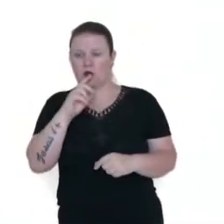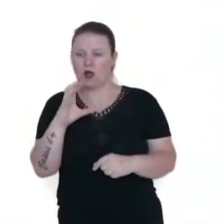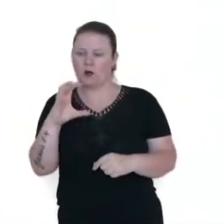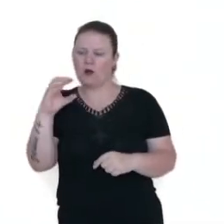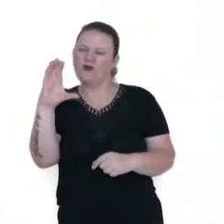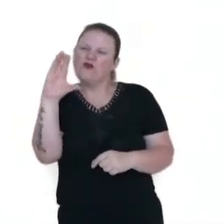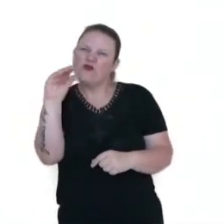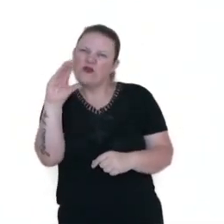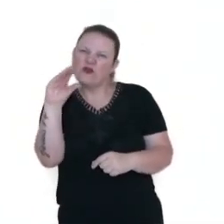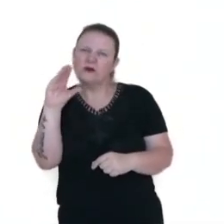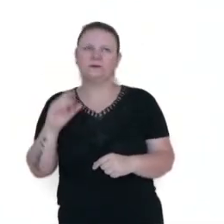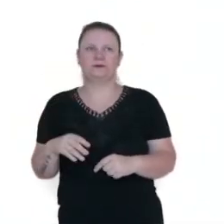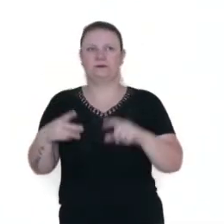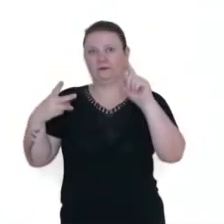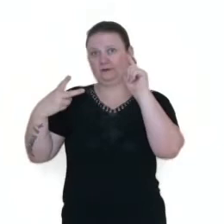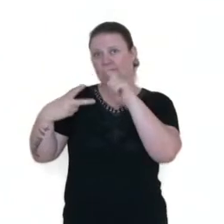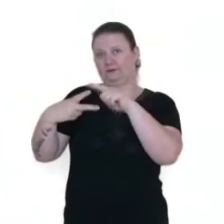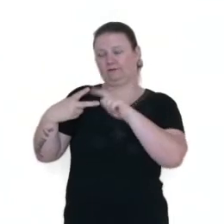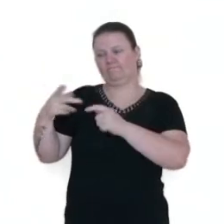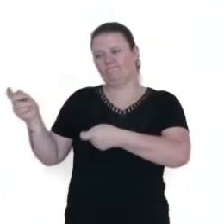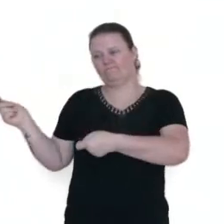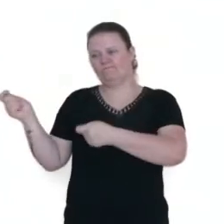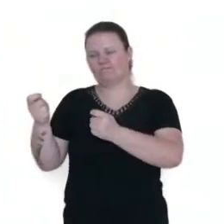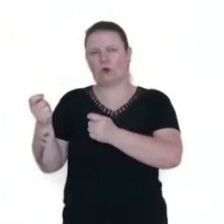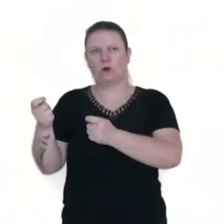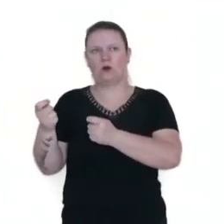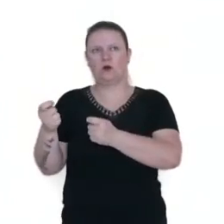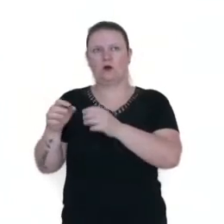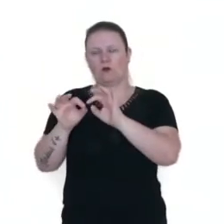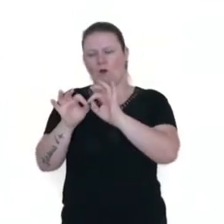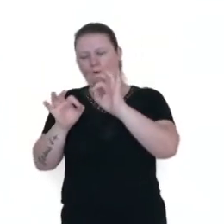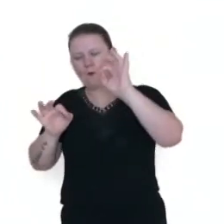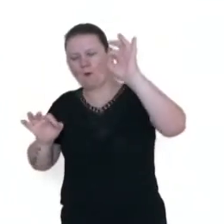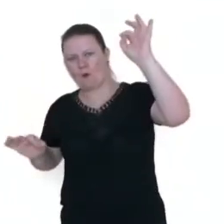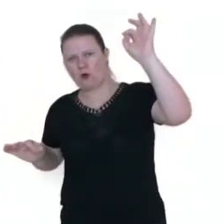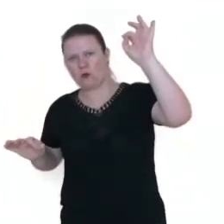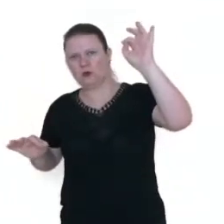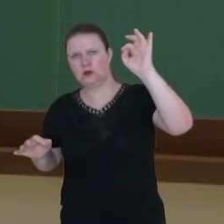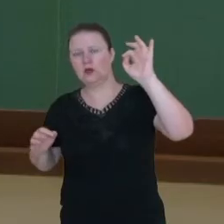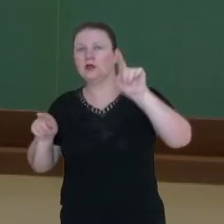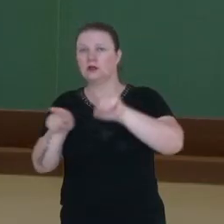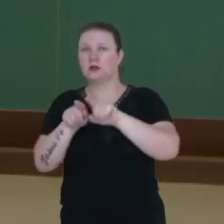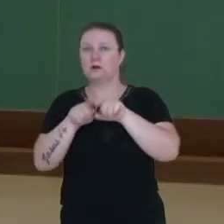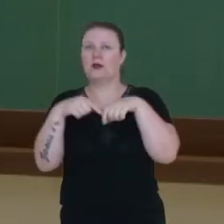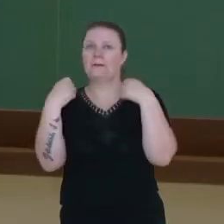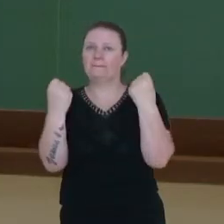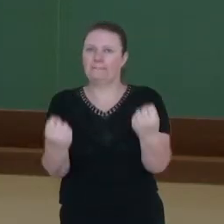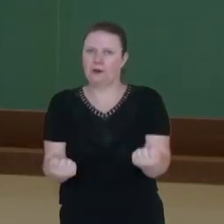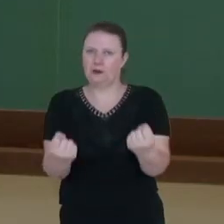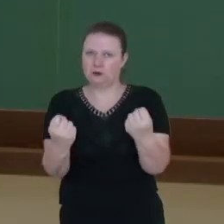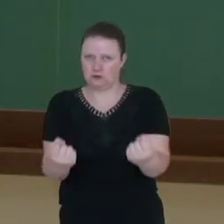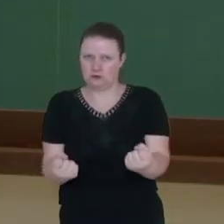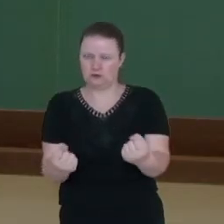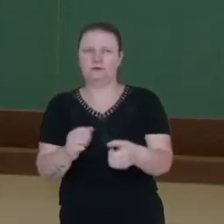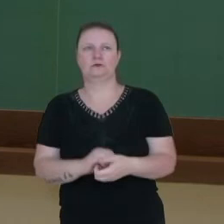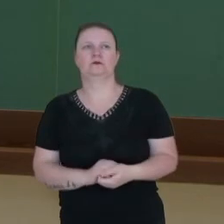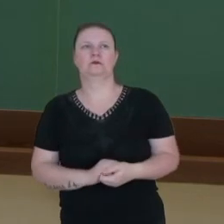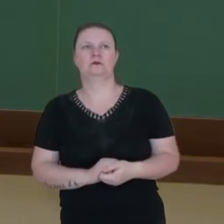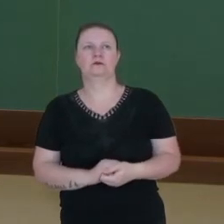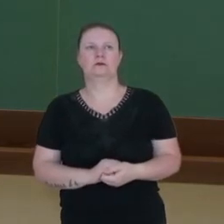macia. O taco do beisebol, ele é um pouquinho maior e mais pesado que o taco do softball.